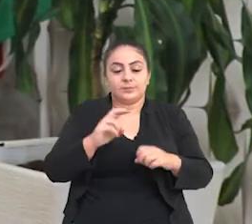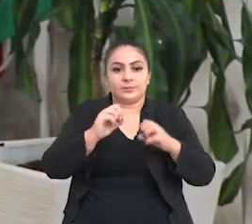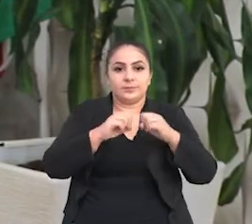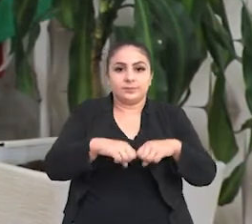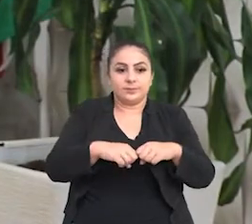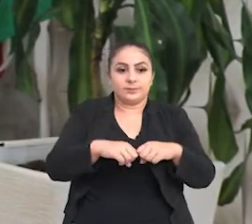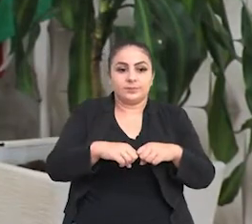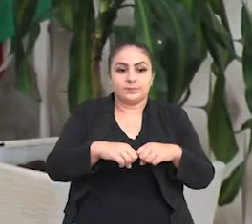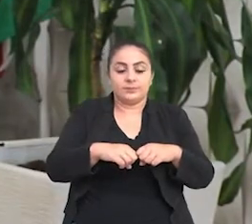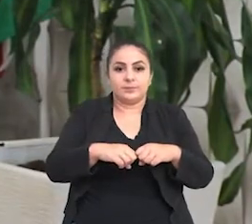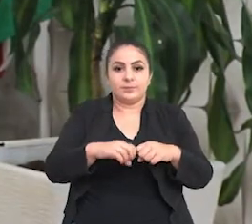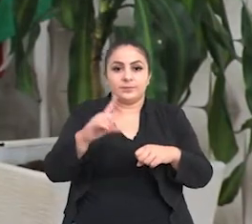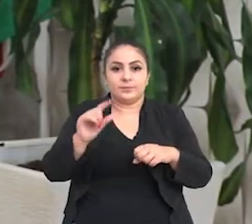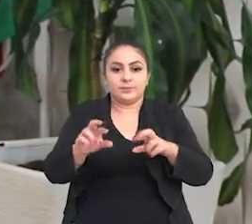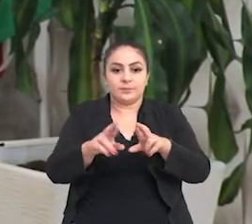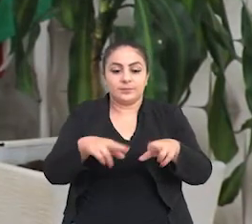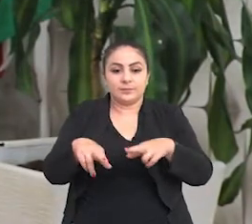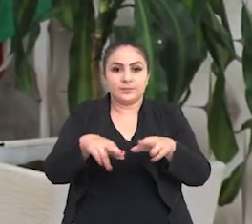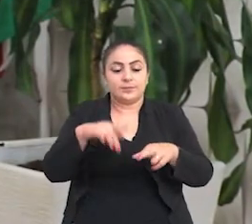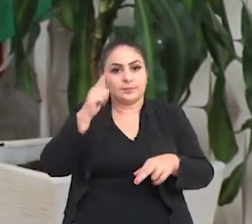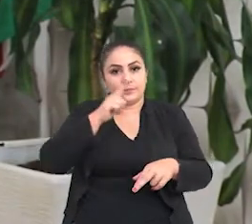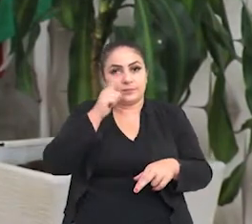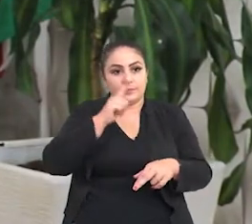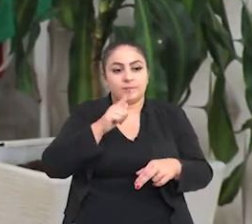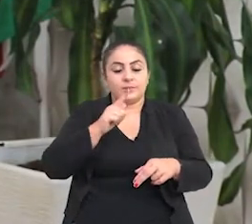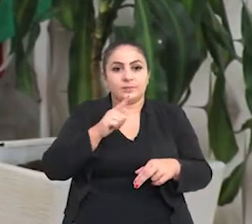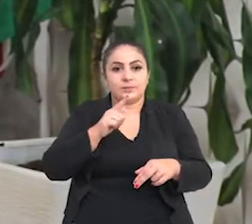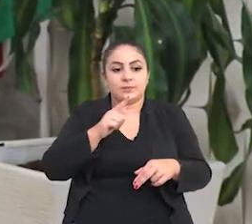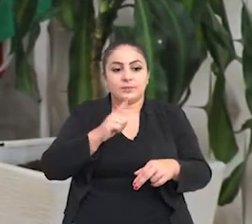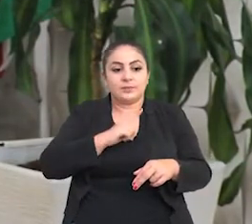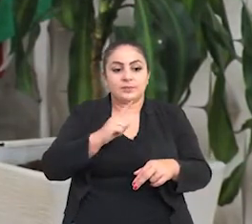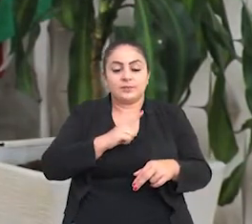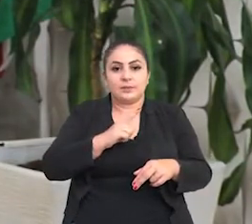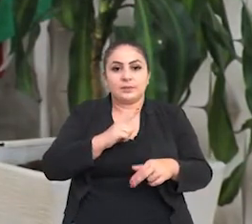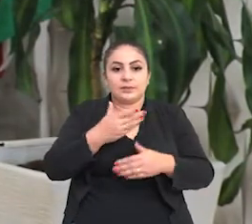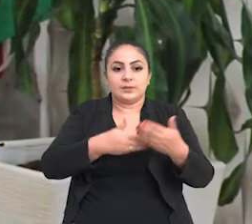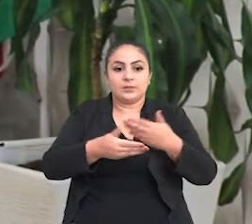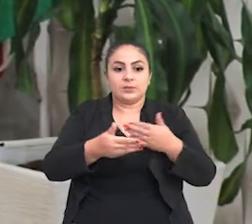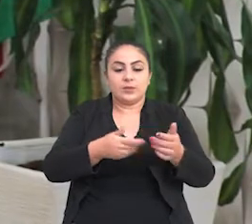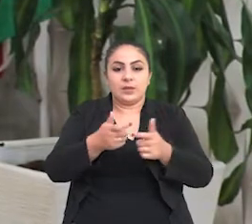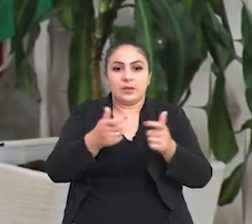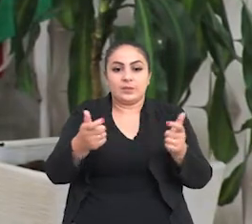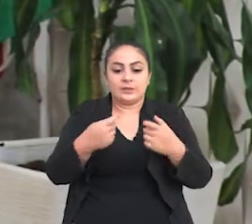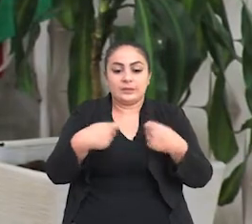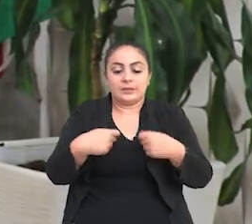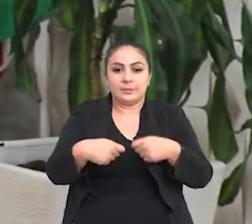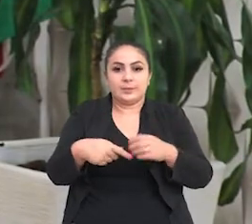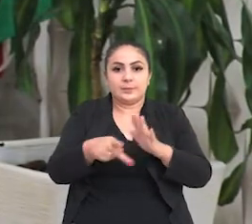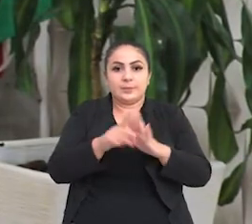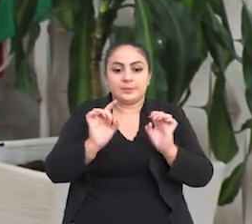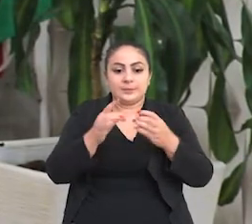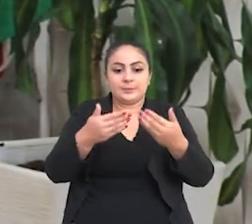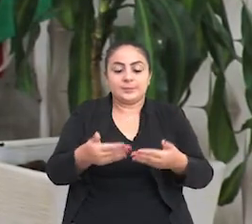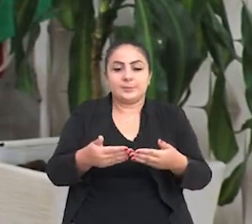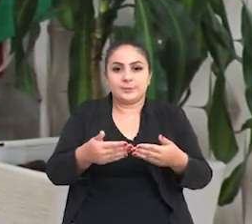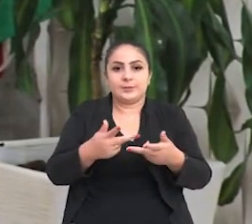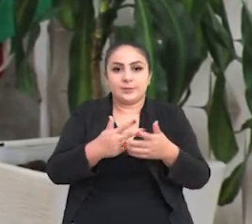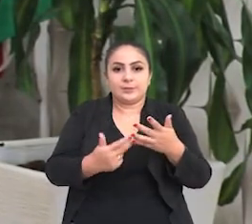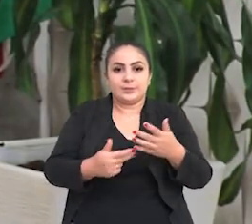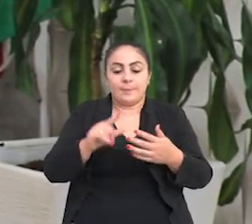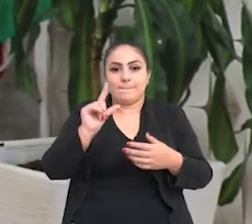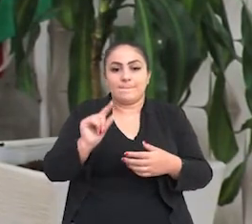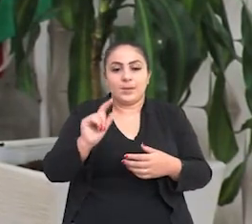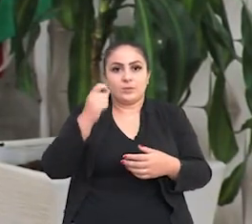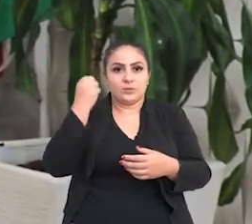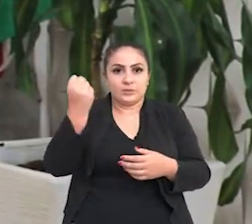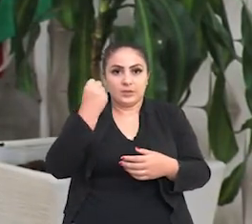ou no seu sistema micro-regional para que possa dar conta da alta demanda, especialmente dos